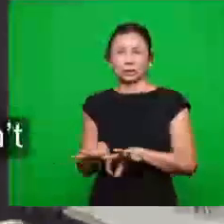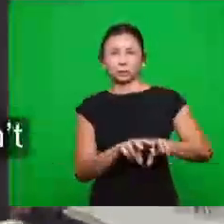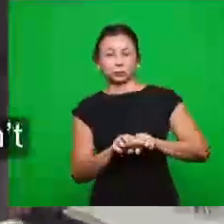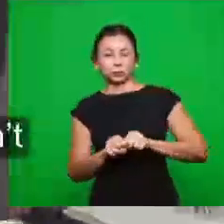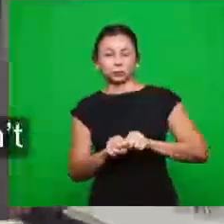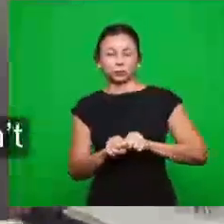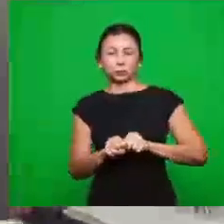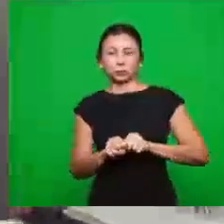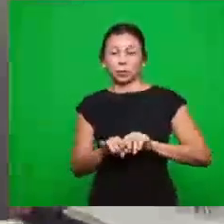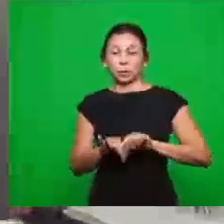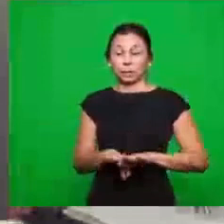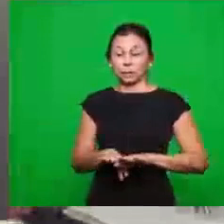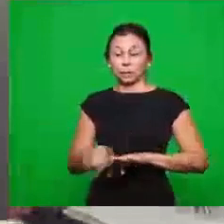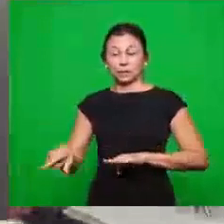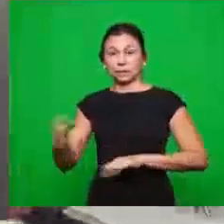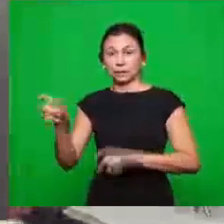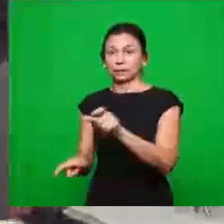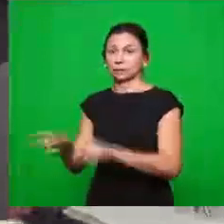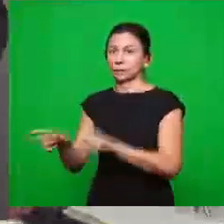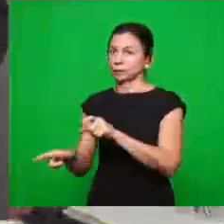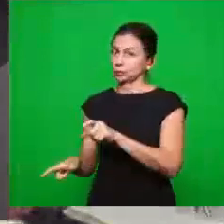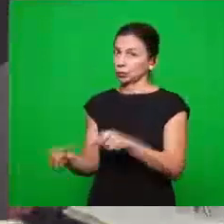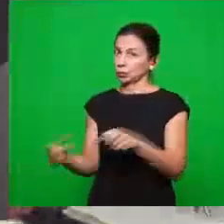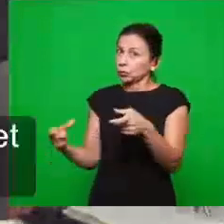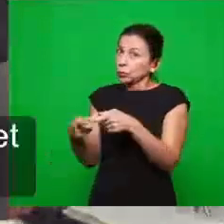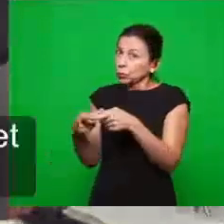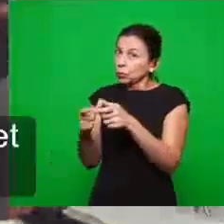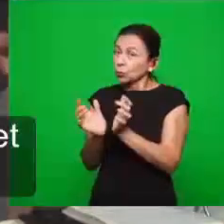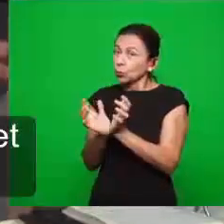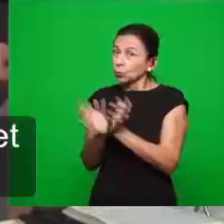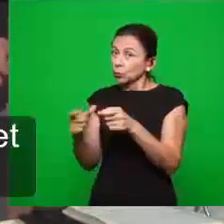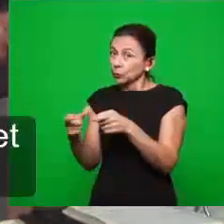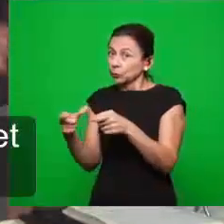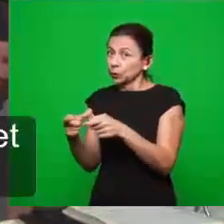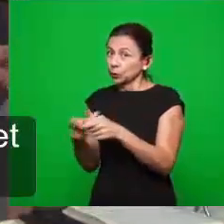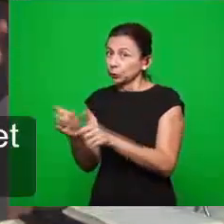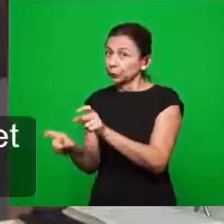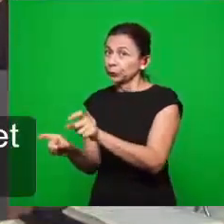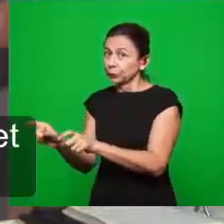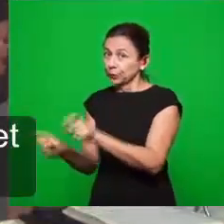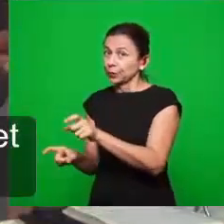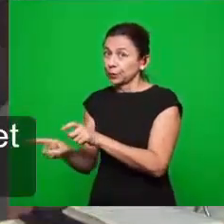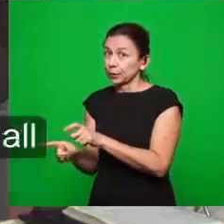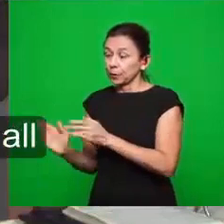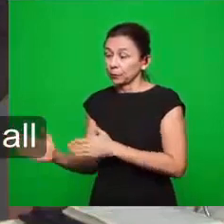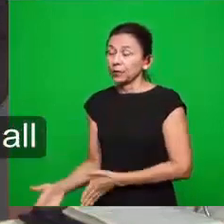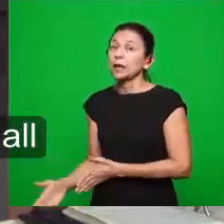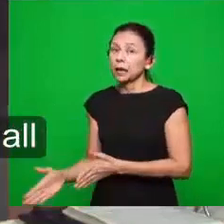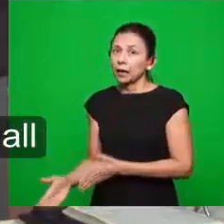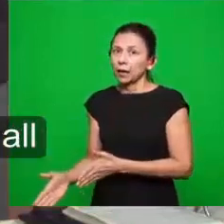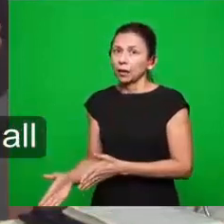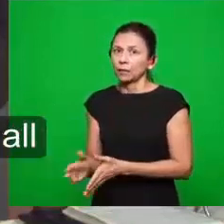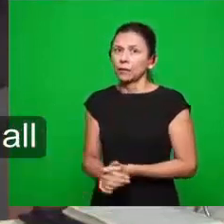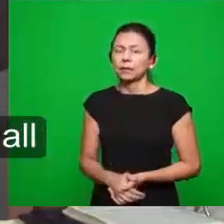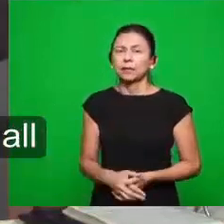aqui, aqueles que não se contaminaram, ou seja, os restantes que sobraram, na mesma época de Jezabel, o profeta Elias, quando se